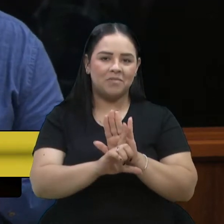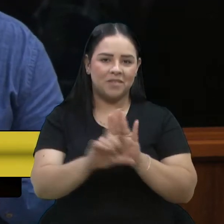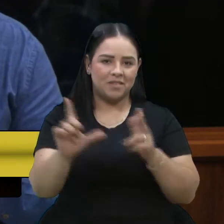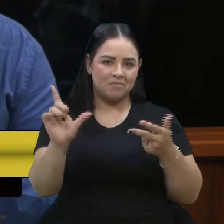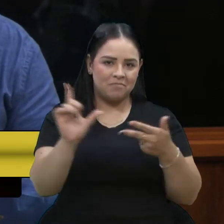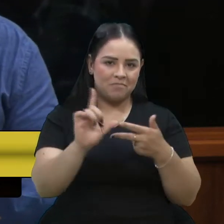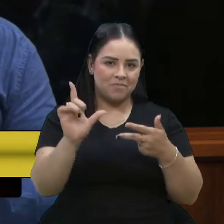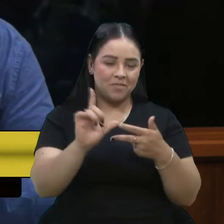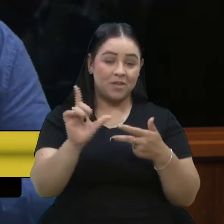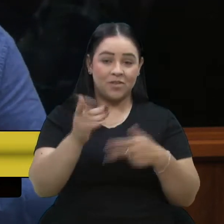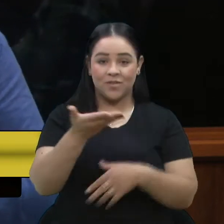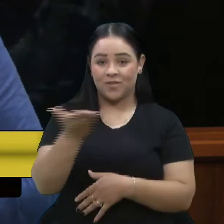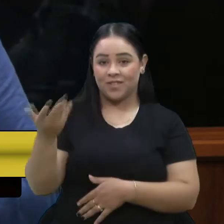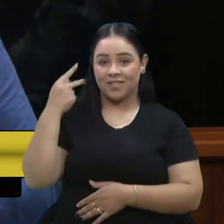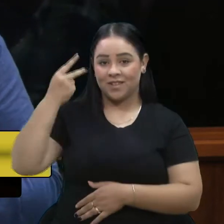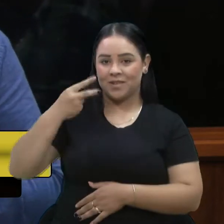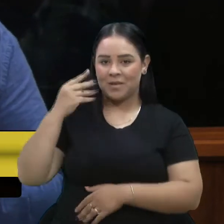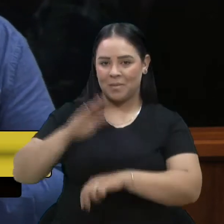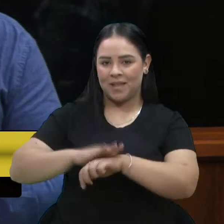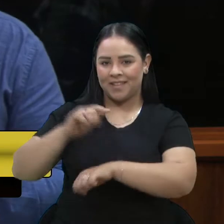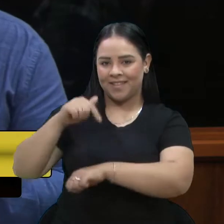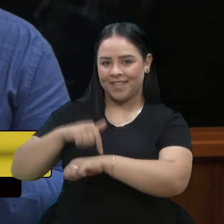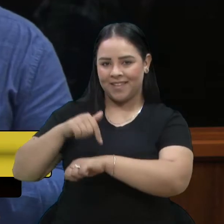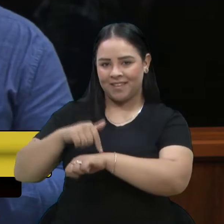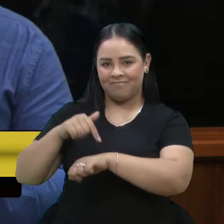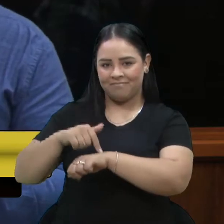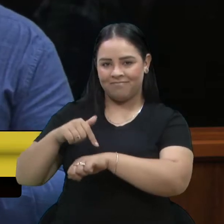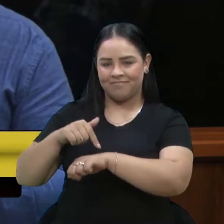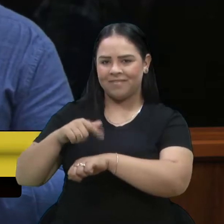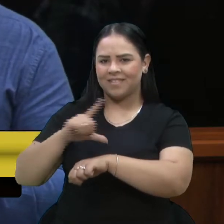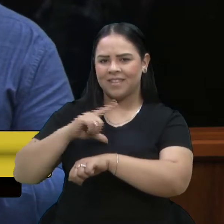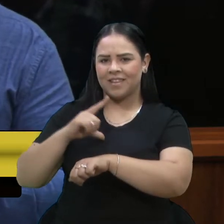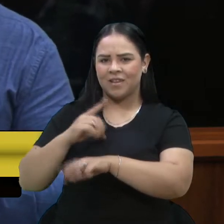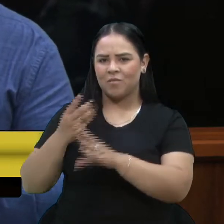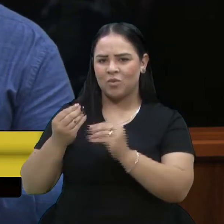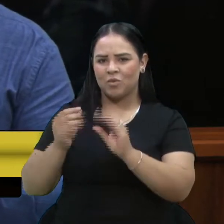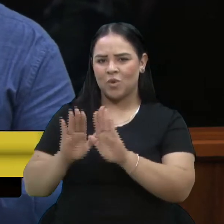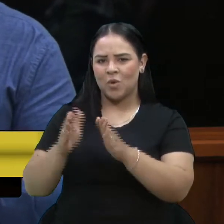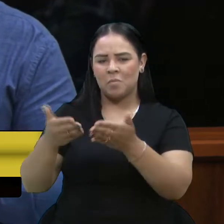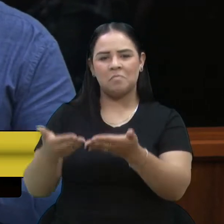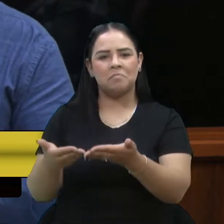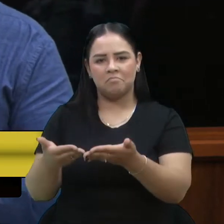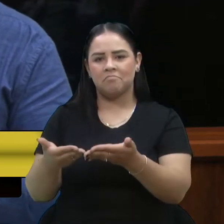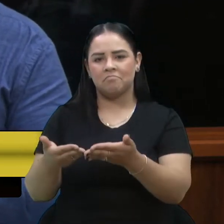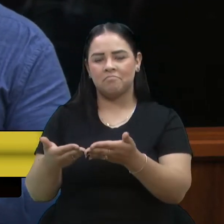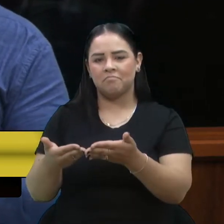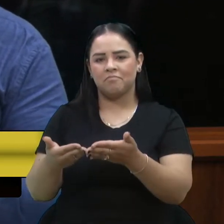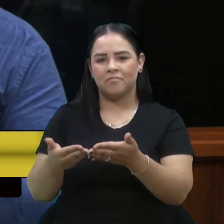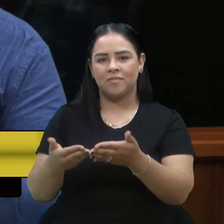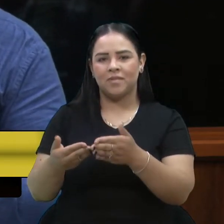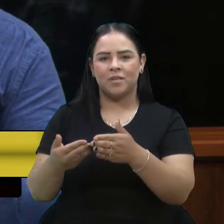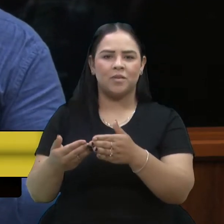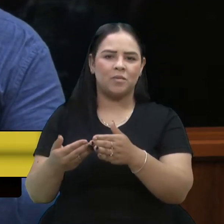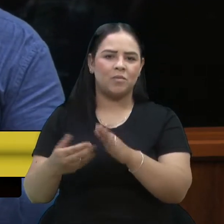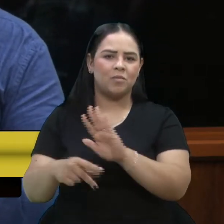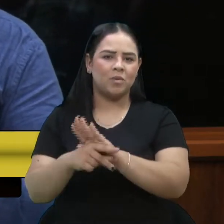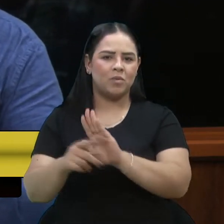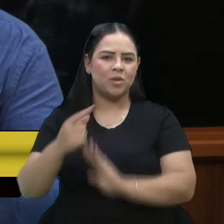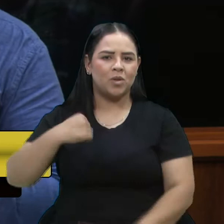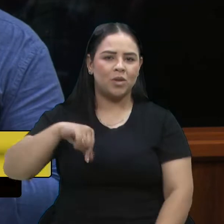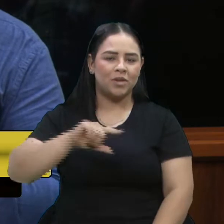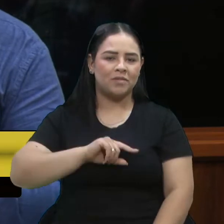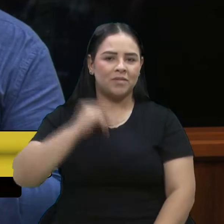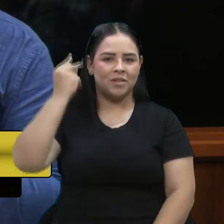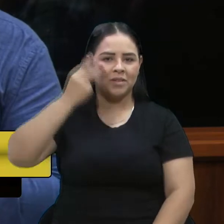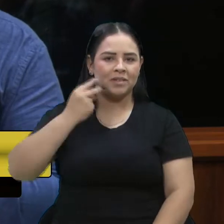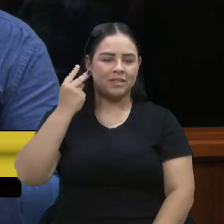estão aqui há mais tempo, surgiram várias frentes parlamentares, e frentes parlamentares em que nós, vereadores,